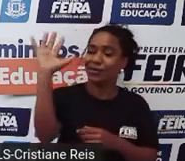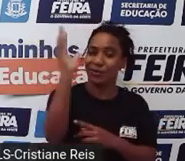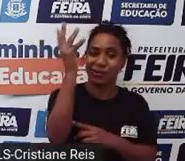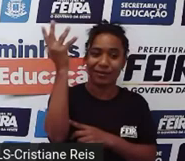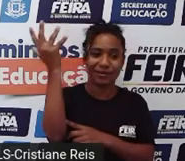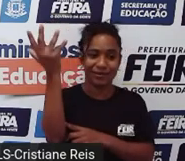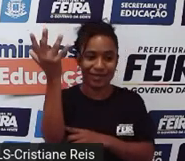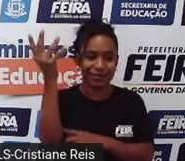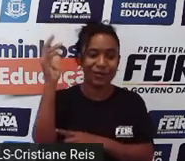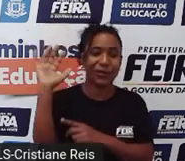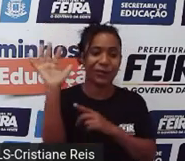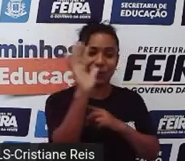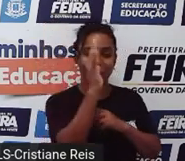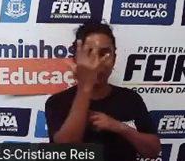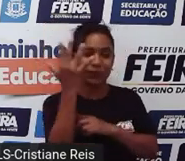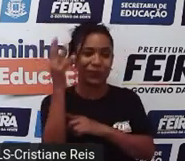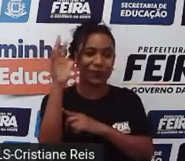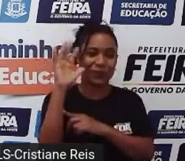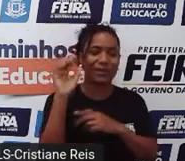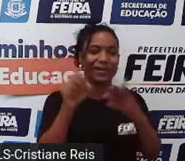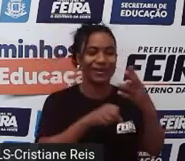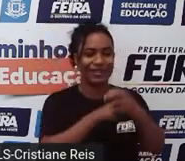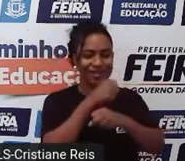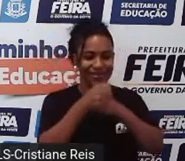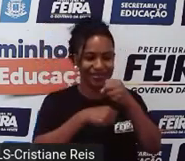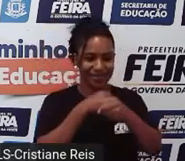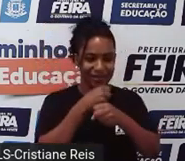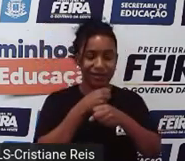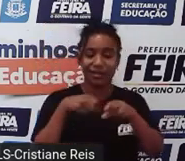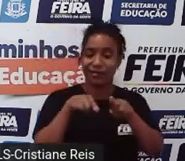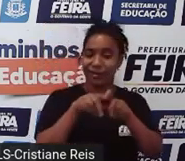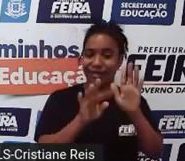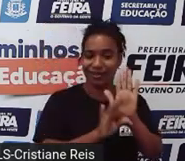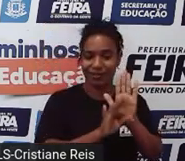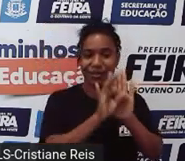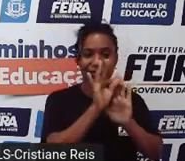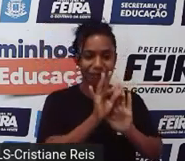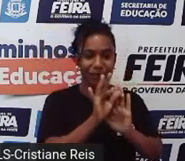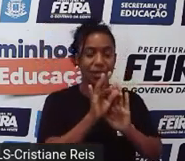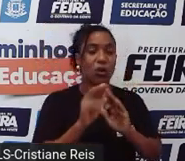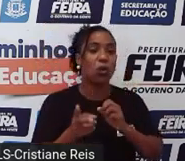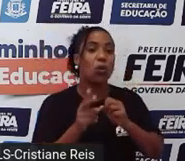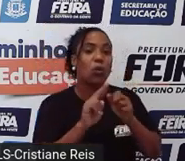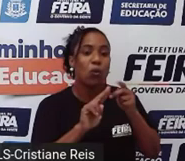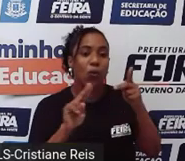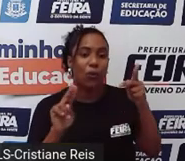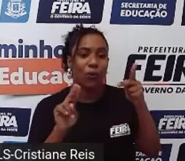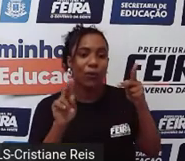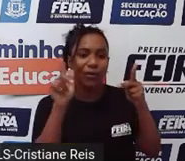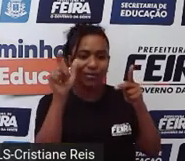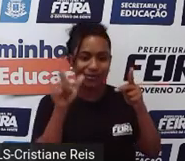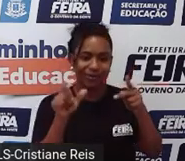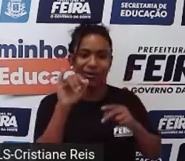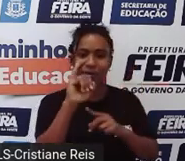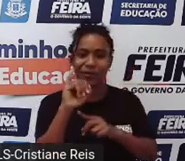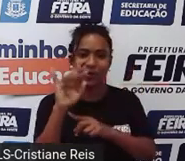às estações do ano e à temperatura. Então, o pronome recomendado é o it.